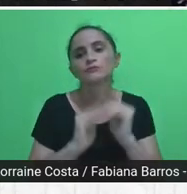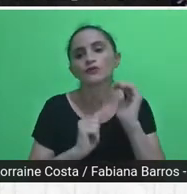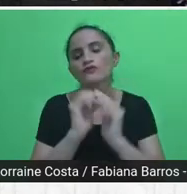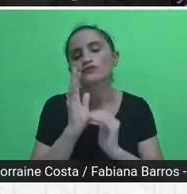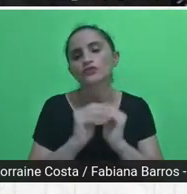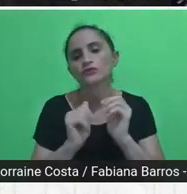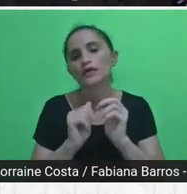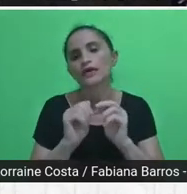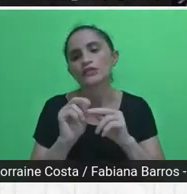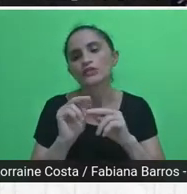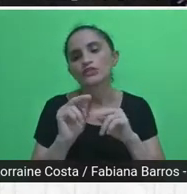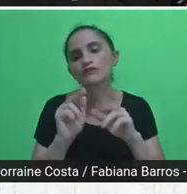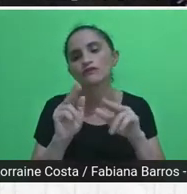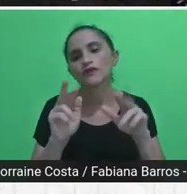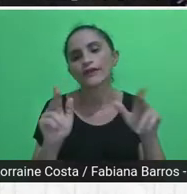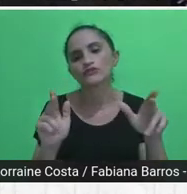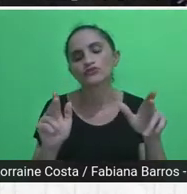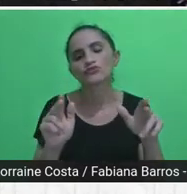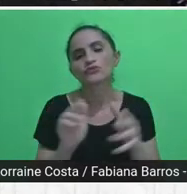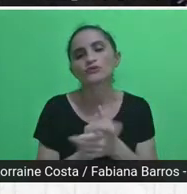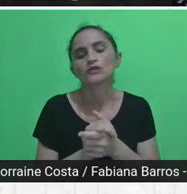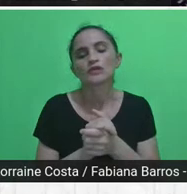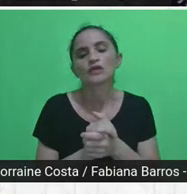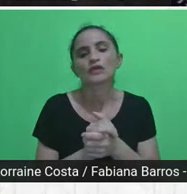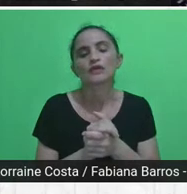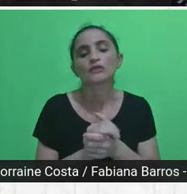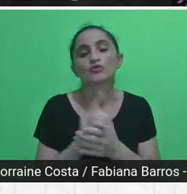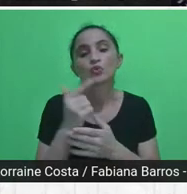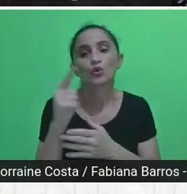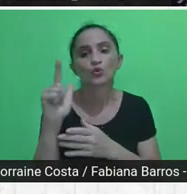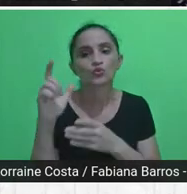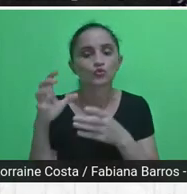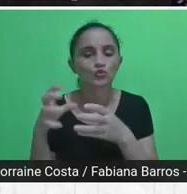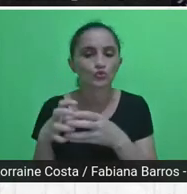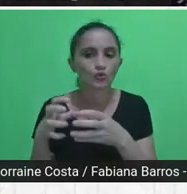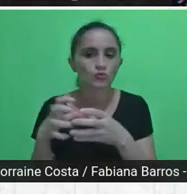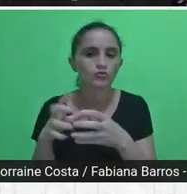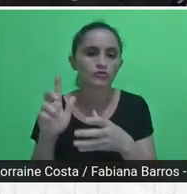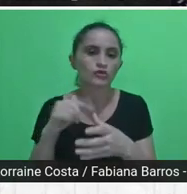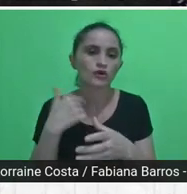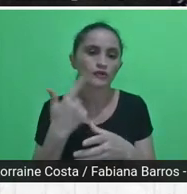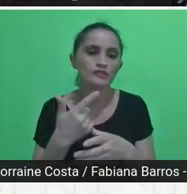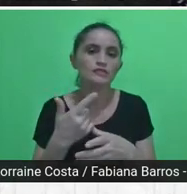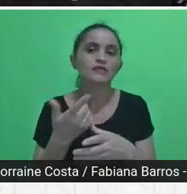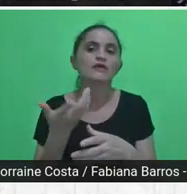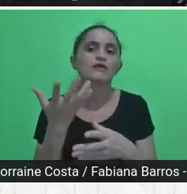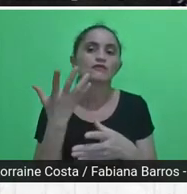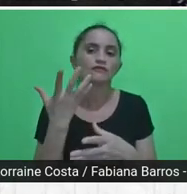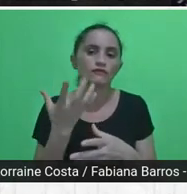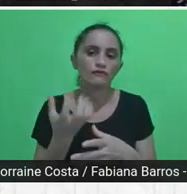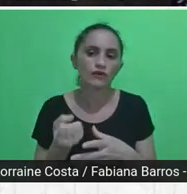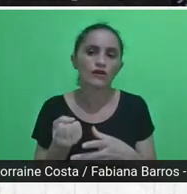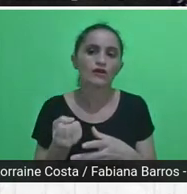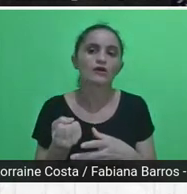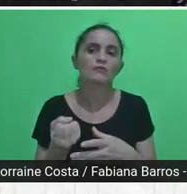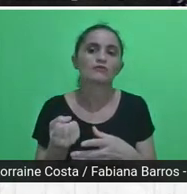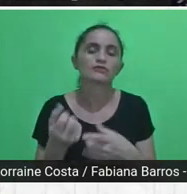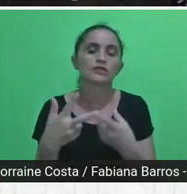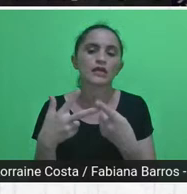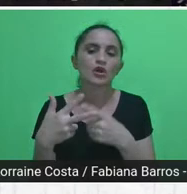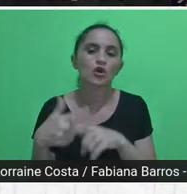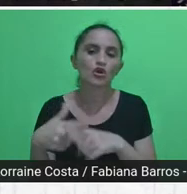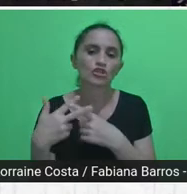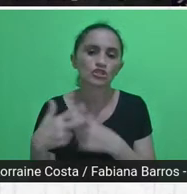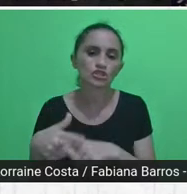turma nós vamos fazer esse ajuste na construção do projeto para que, de fato, a gente possa